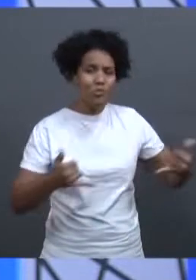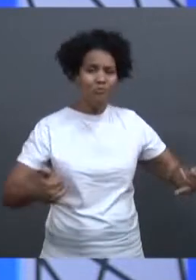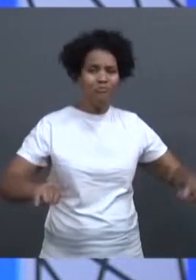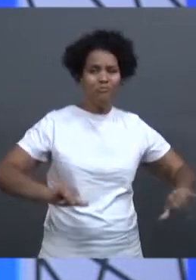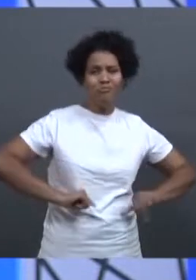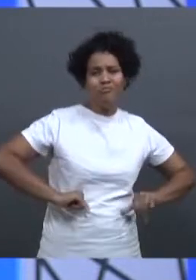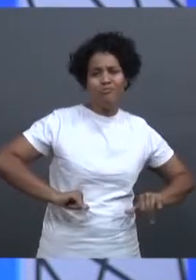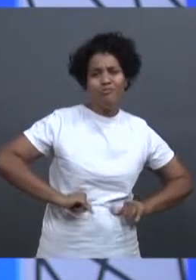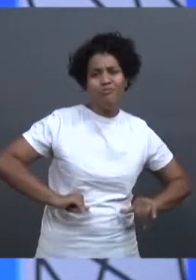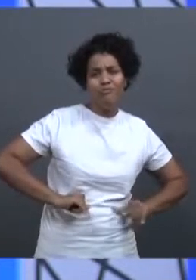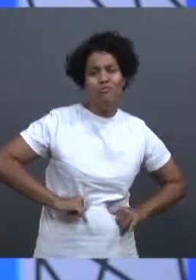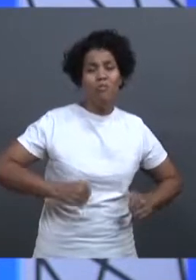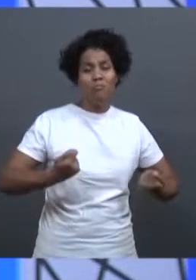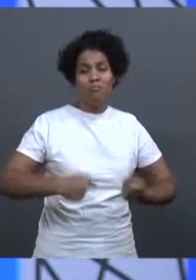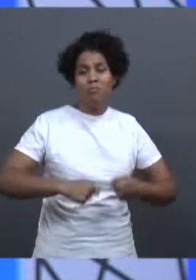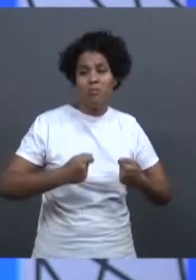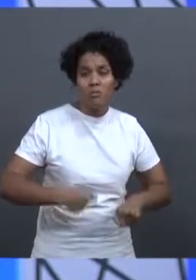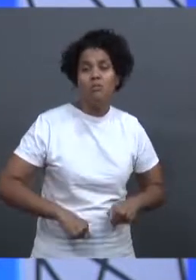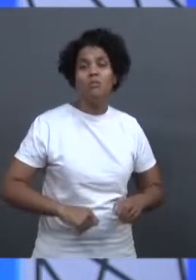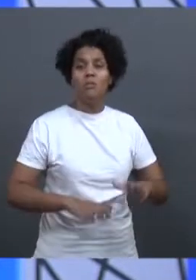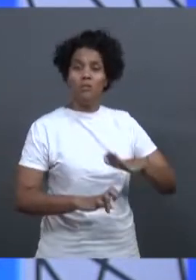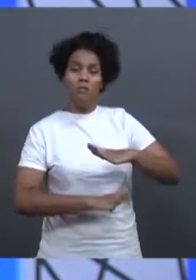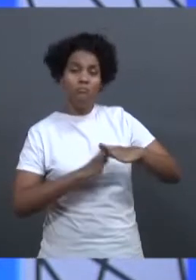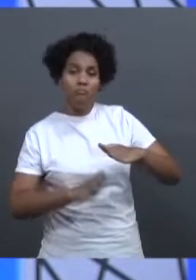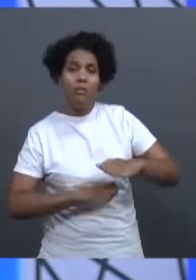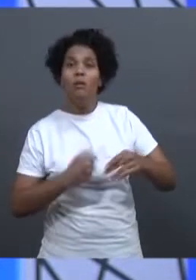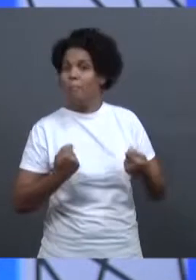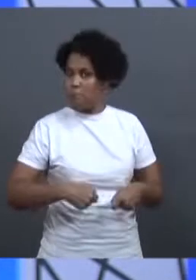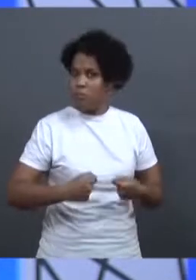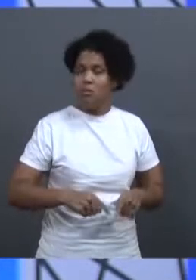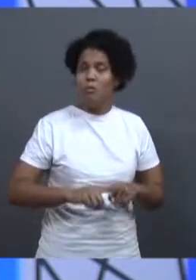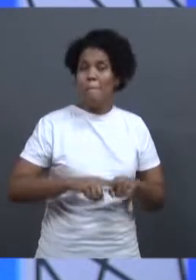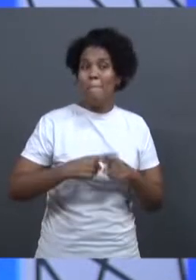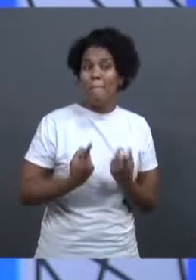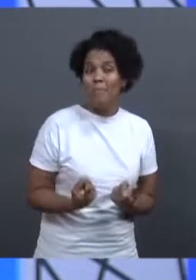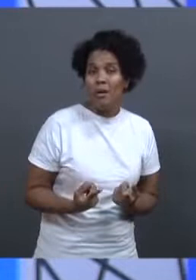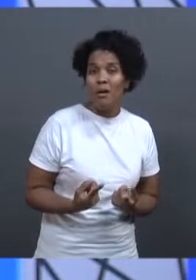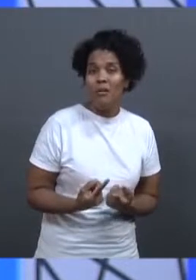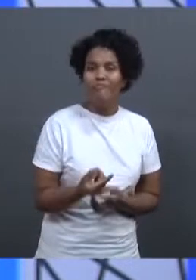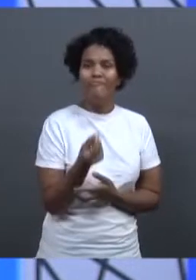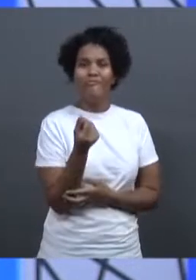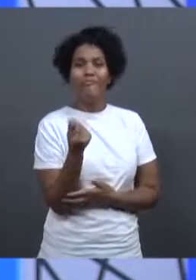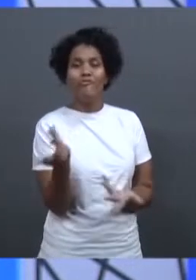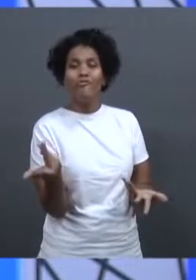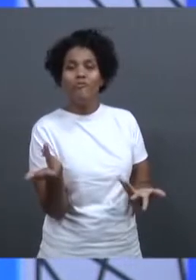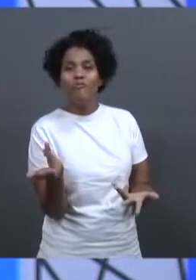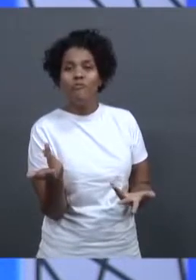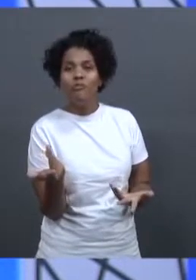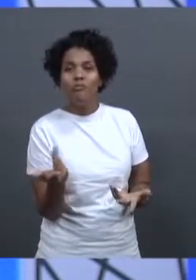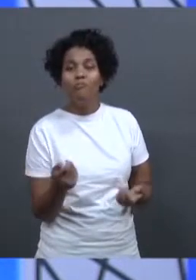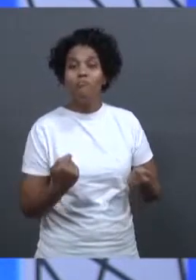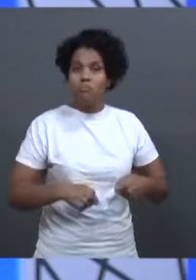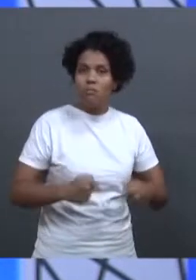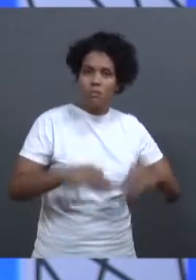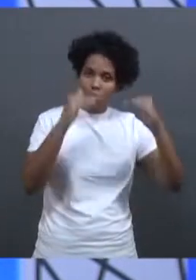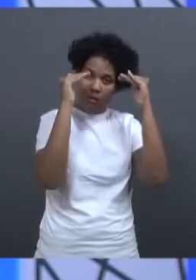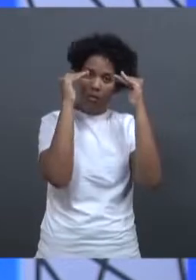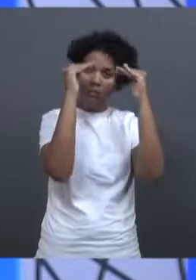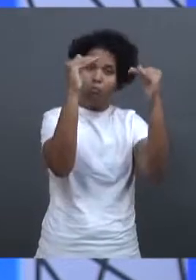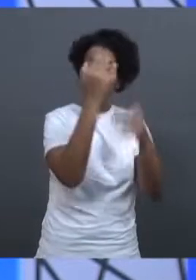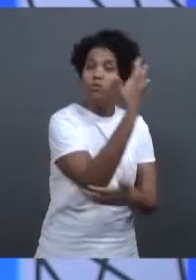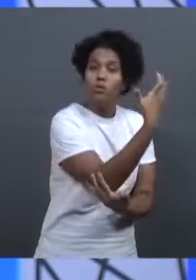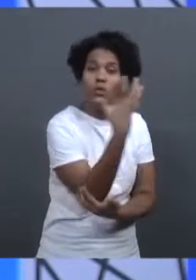empreendimentos, é necessário o desenvolvimento. Mas a que custo? Precisa ser respeitado a